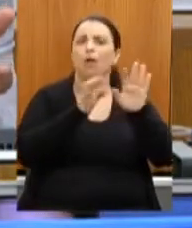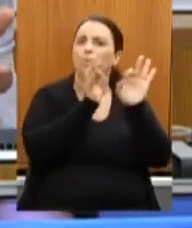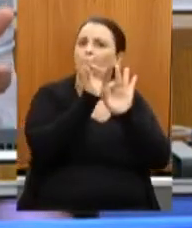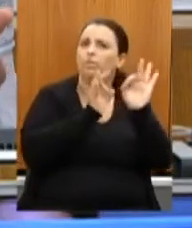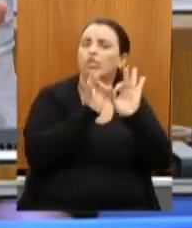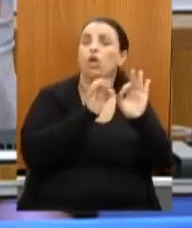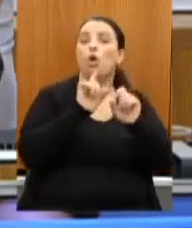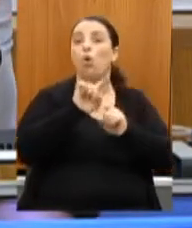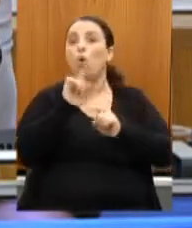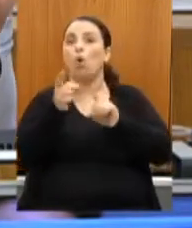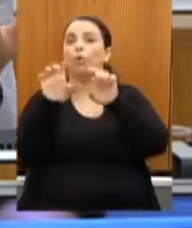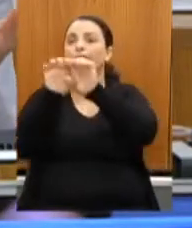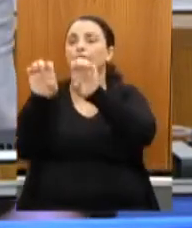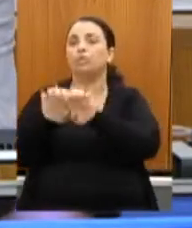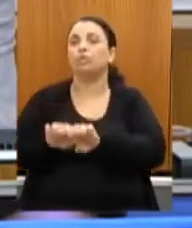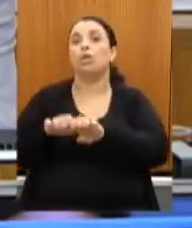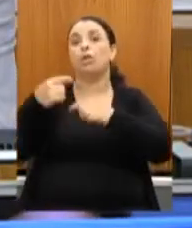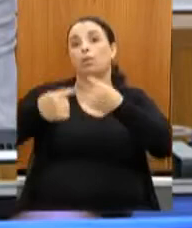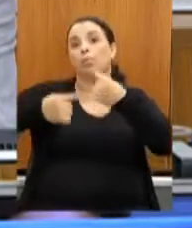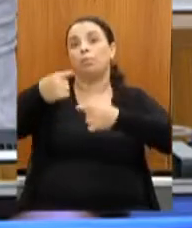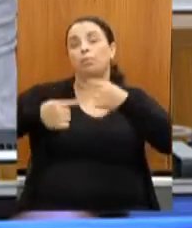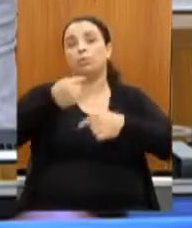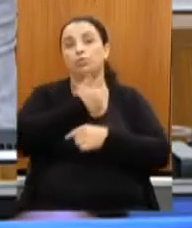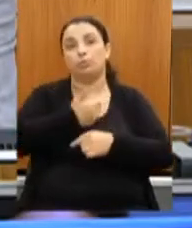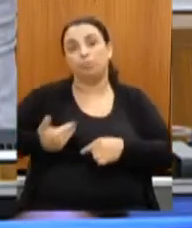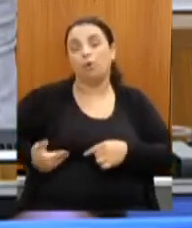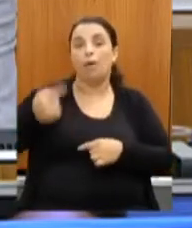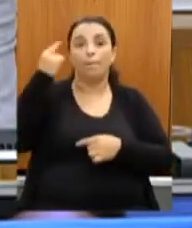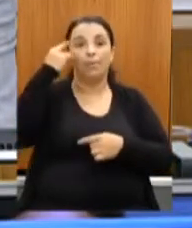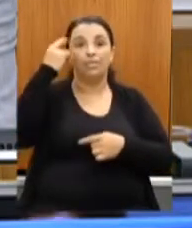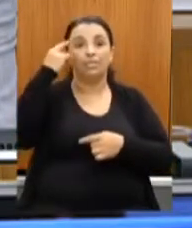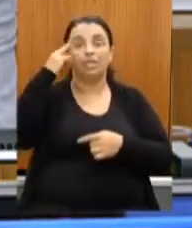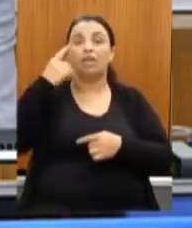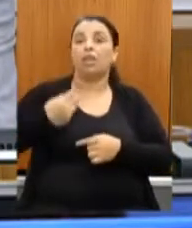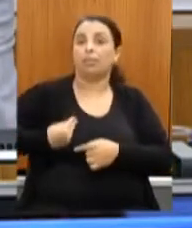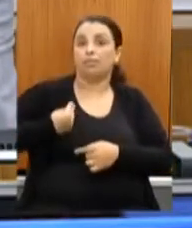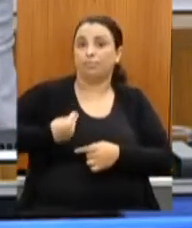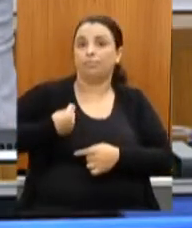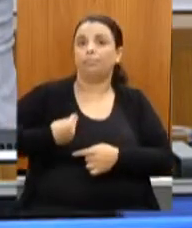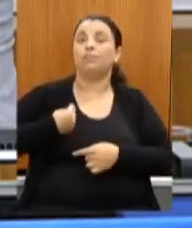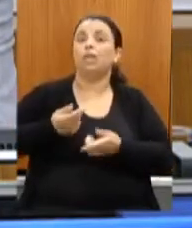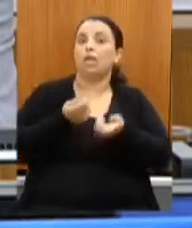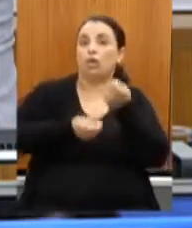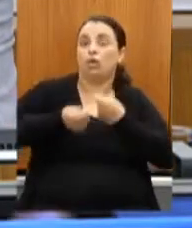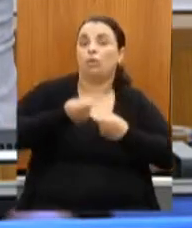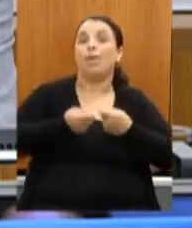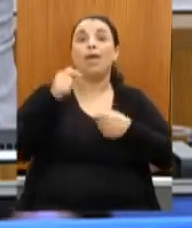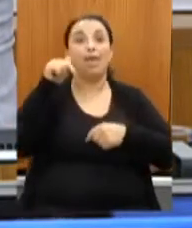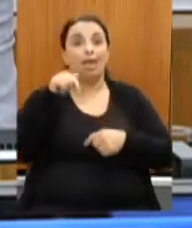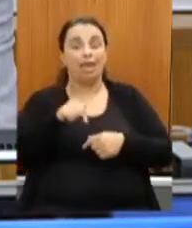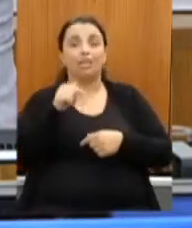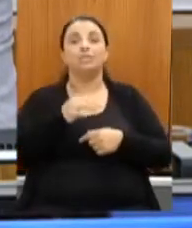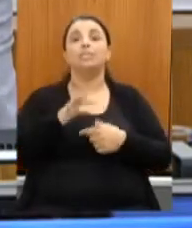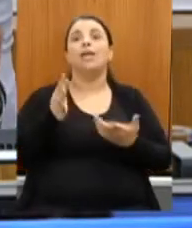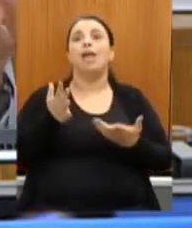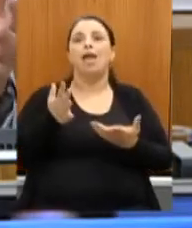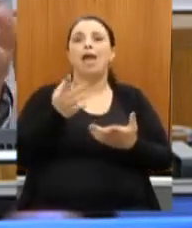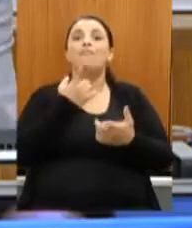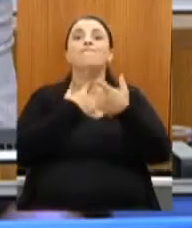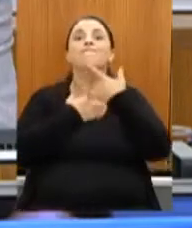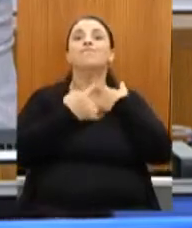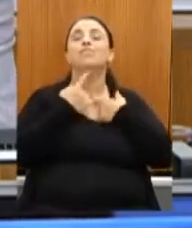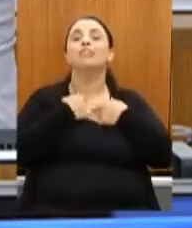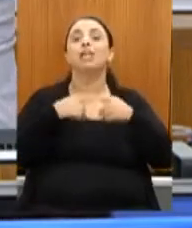públicas, pensando na retomada. Esse é o espírito que permeia a equipe da